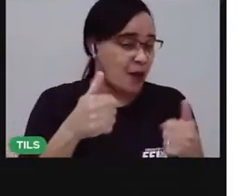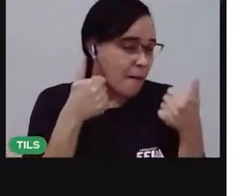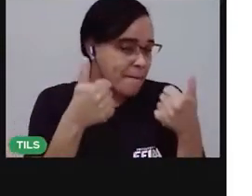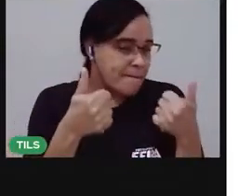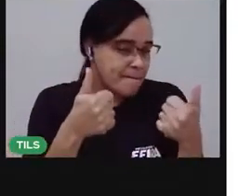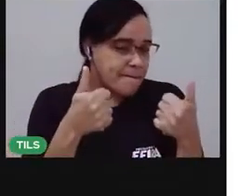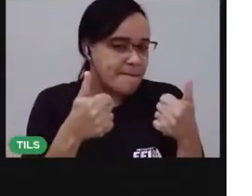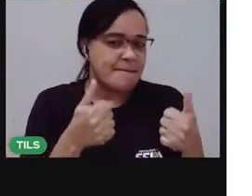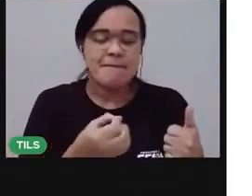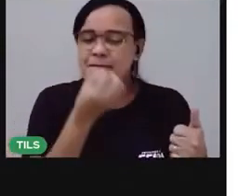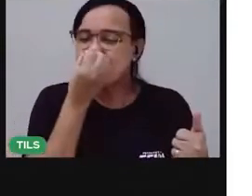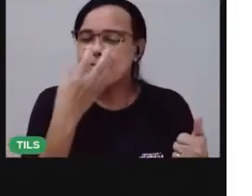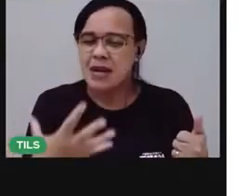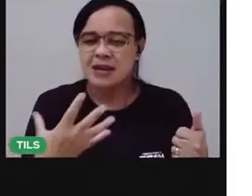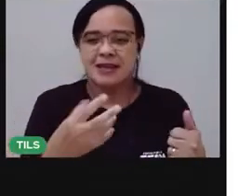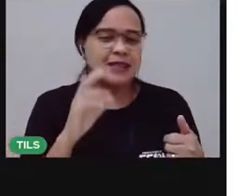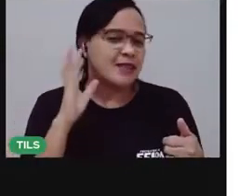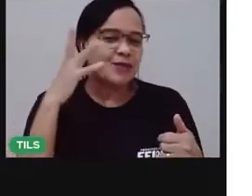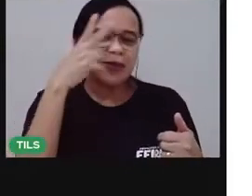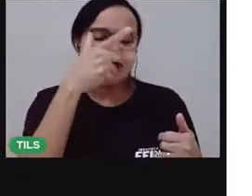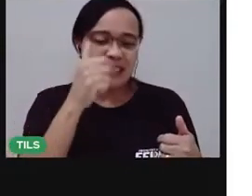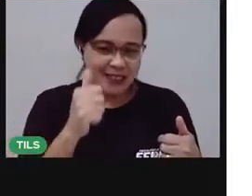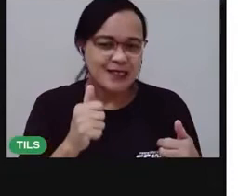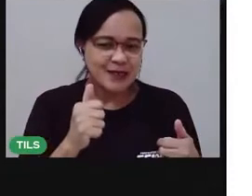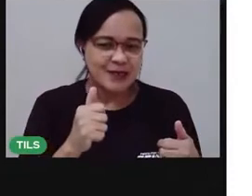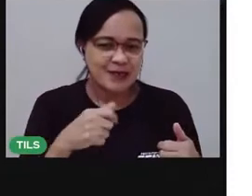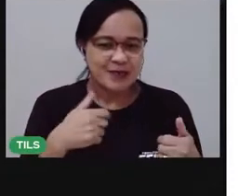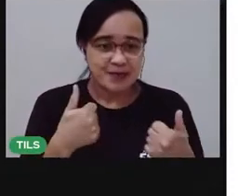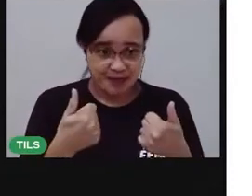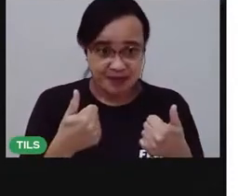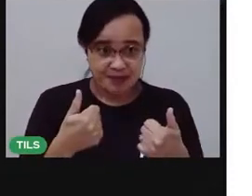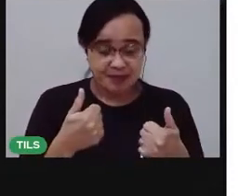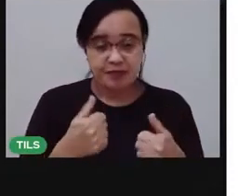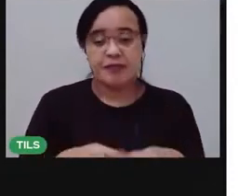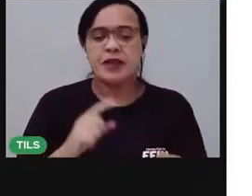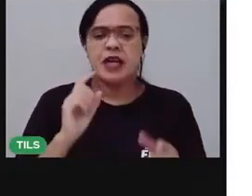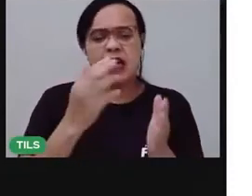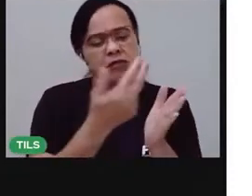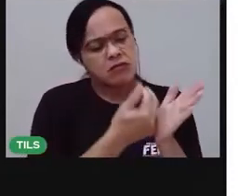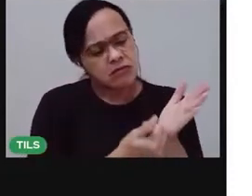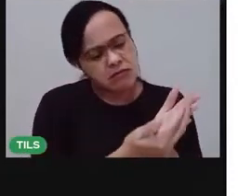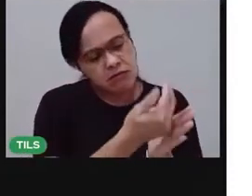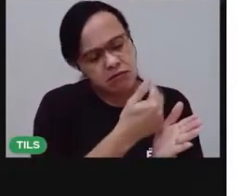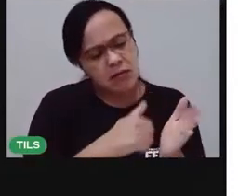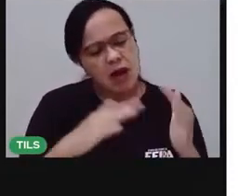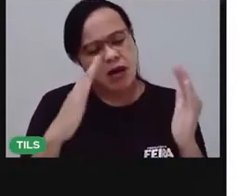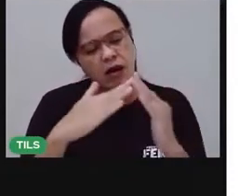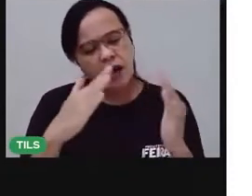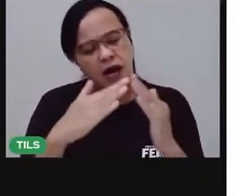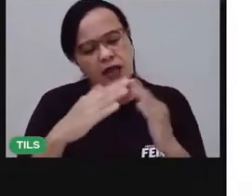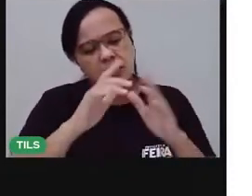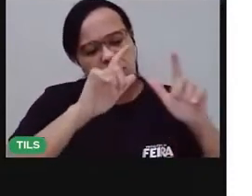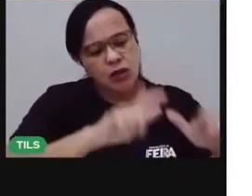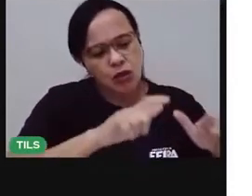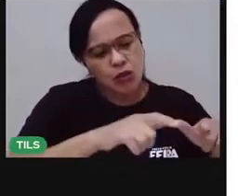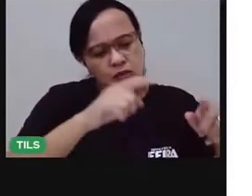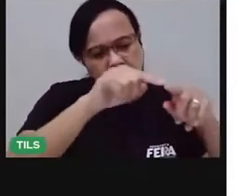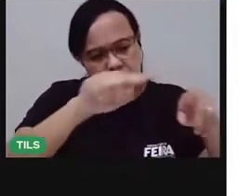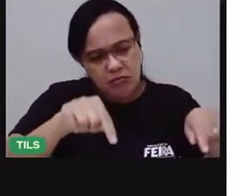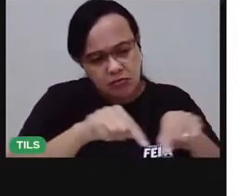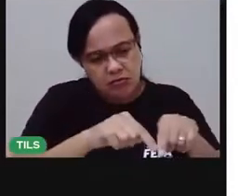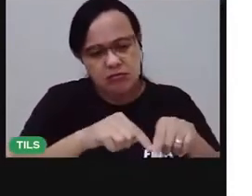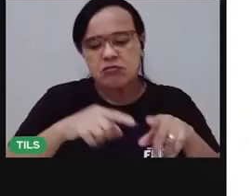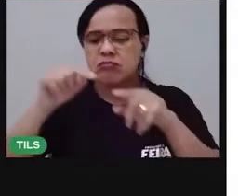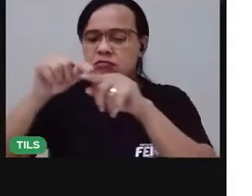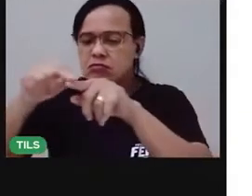Separa a sua casa por cômodos. Se a sua casa tiver separação por cômodos,